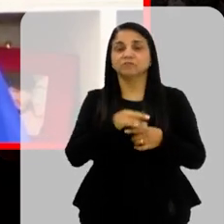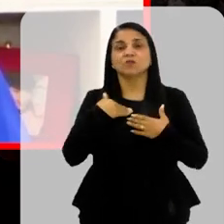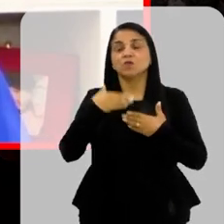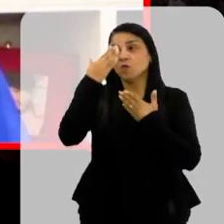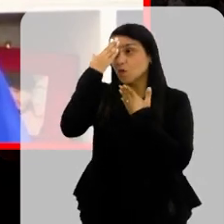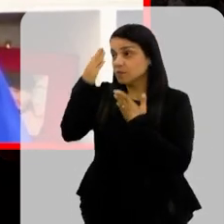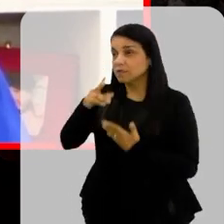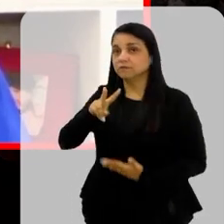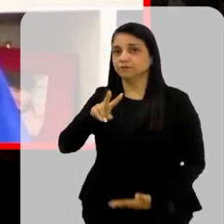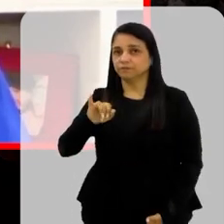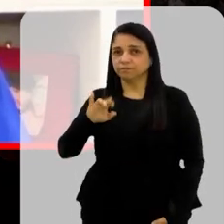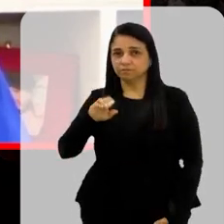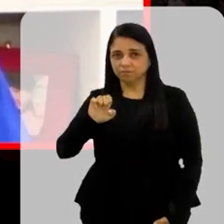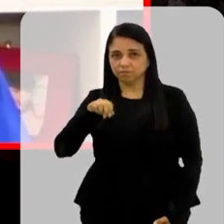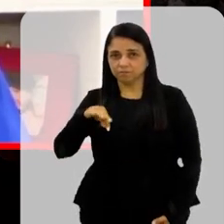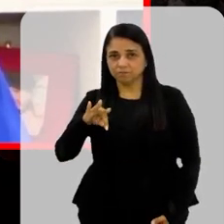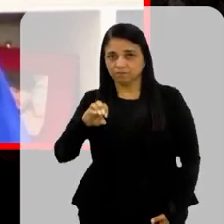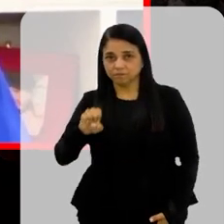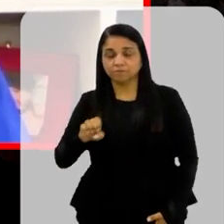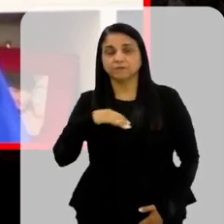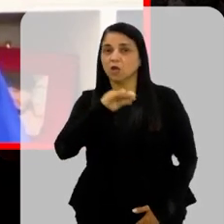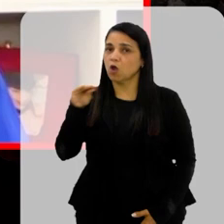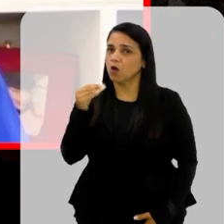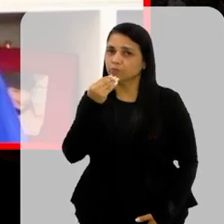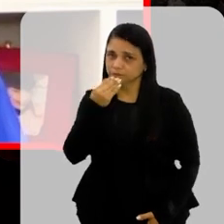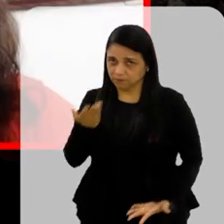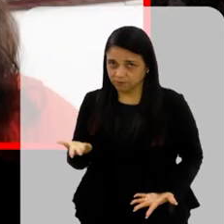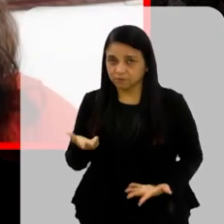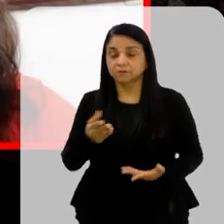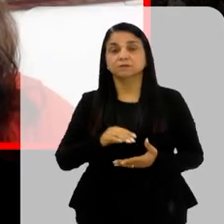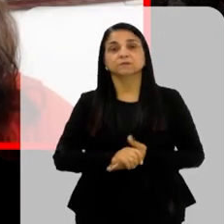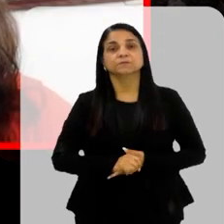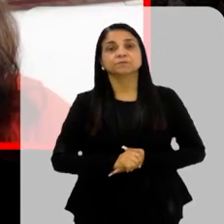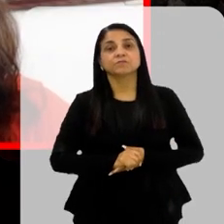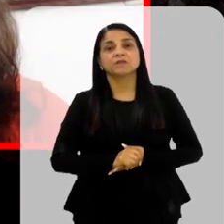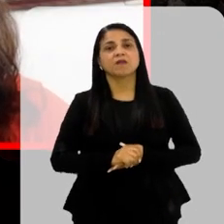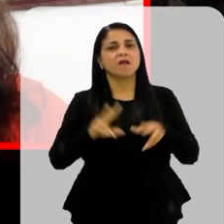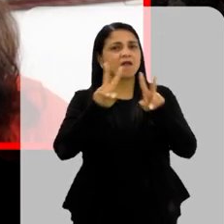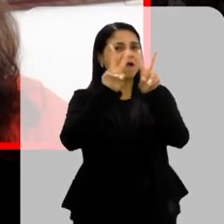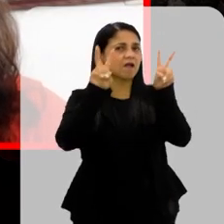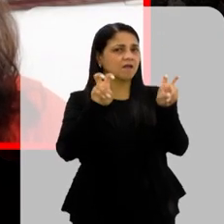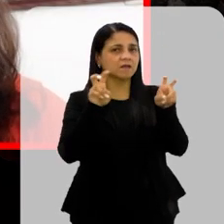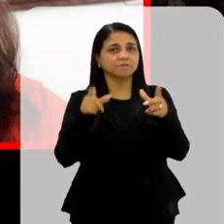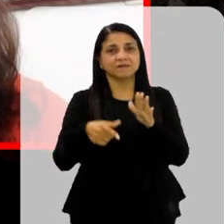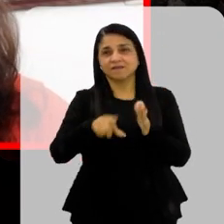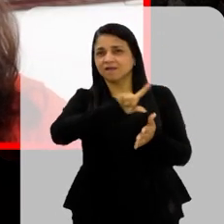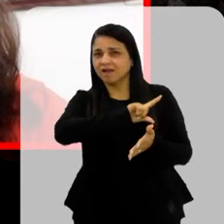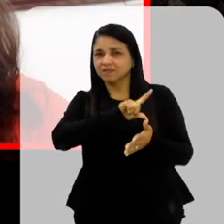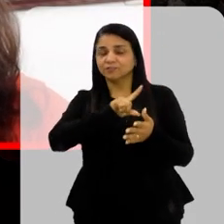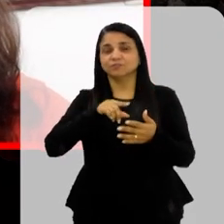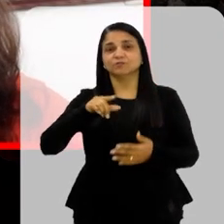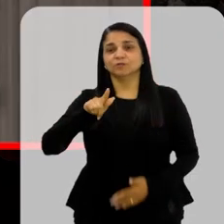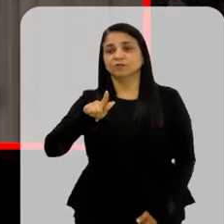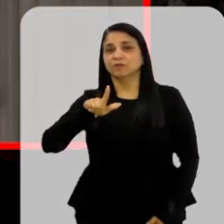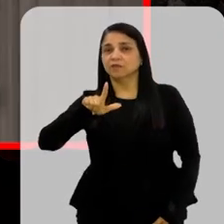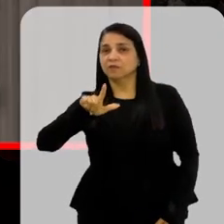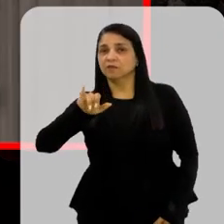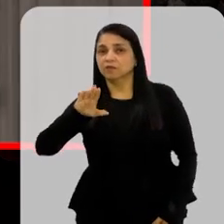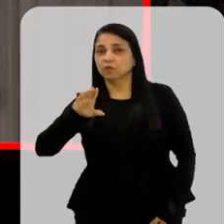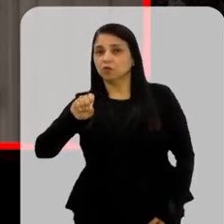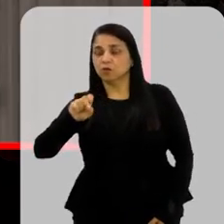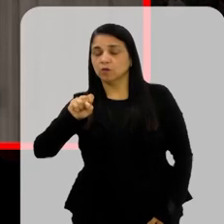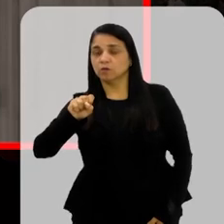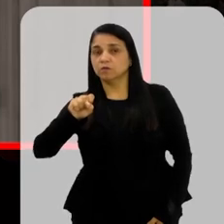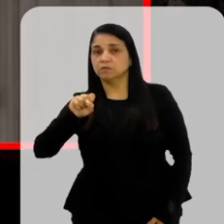Vicente, muito obrigada pela oportunidade Antes de entrar no assunto glicosímetro, eu gostaria que a